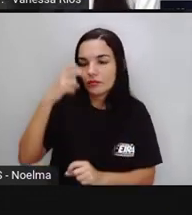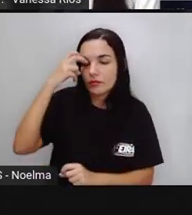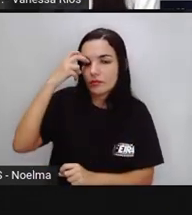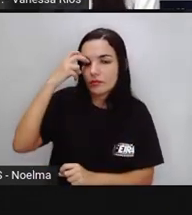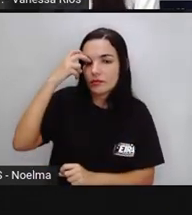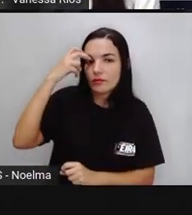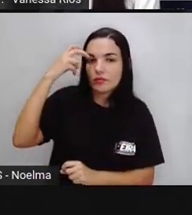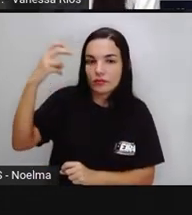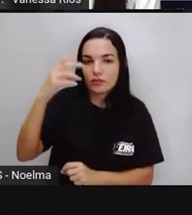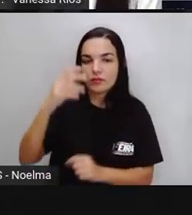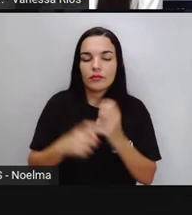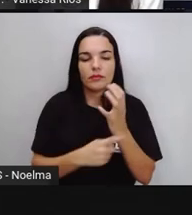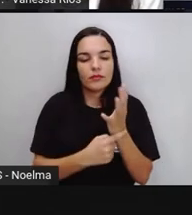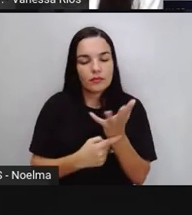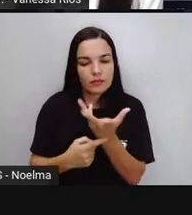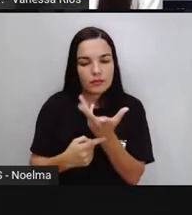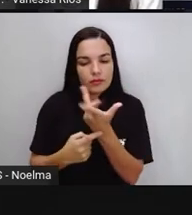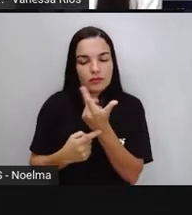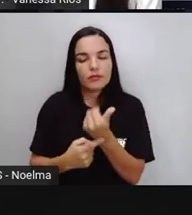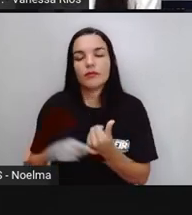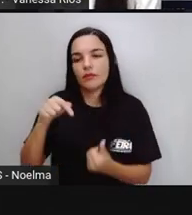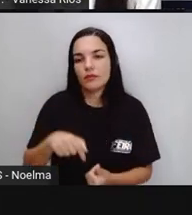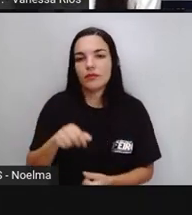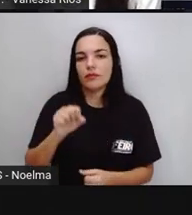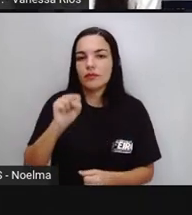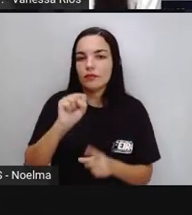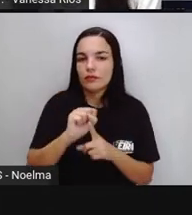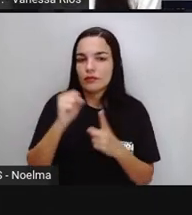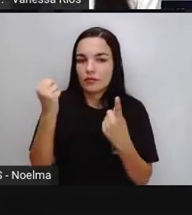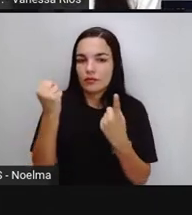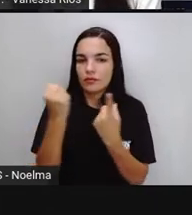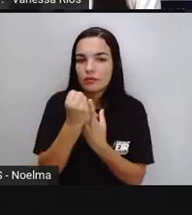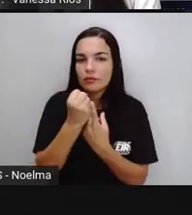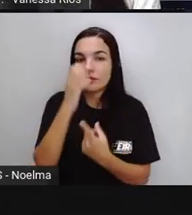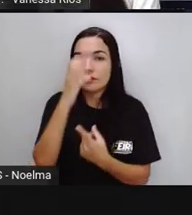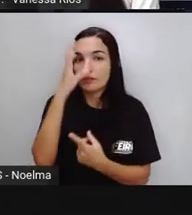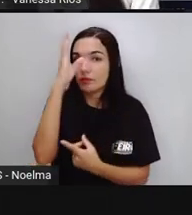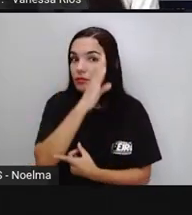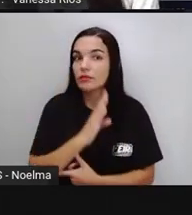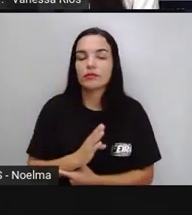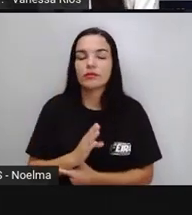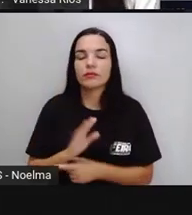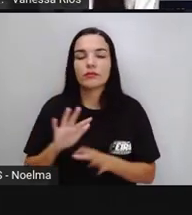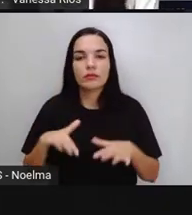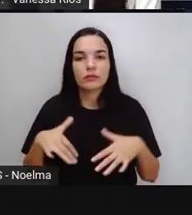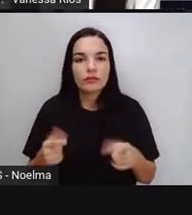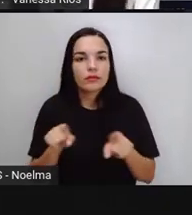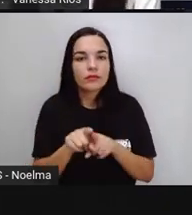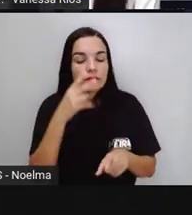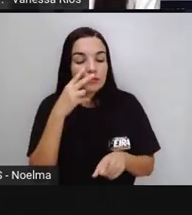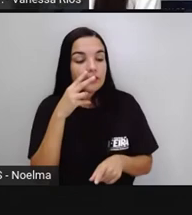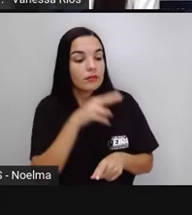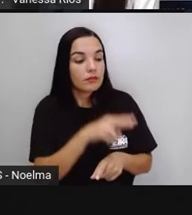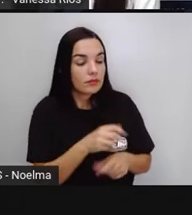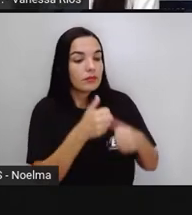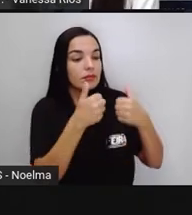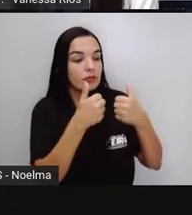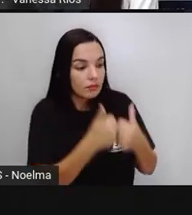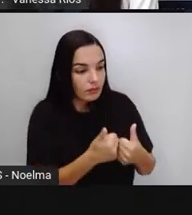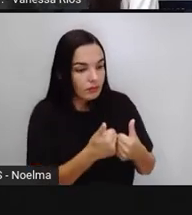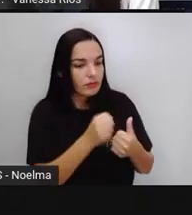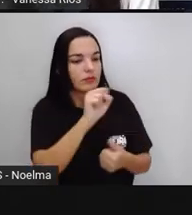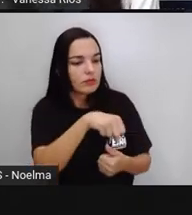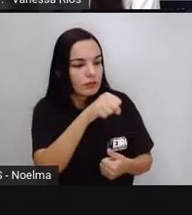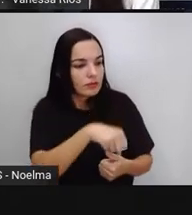patrimônio artístico da sociedade. E através desse reconhecimento, entram aí as ações de